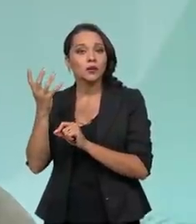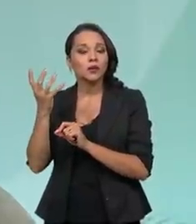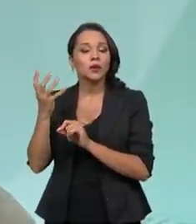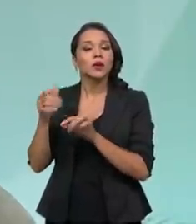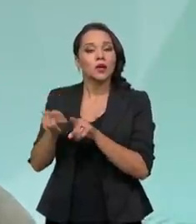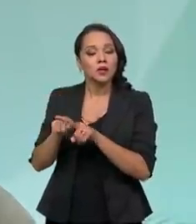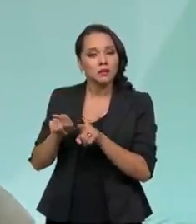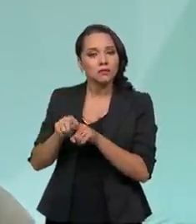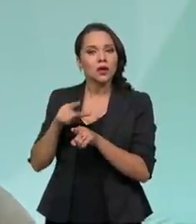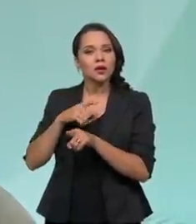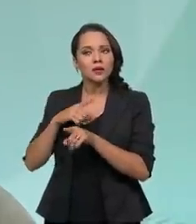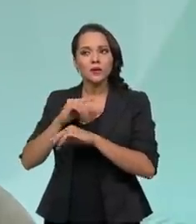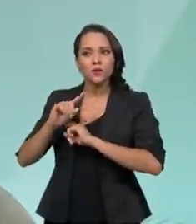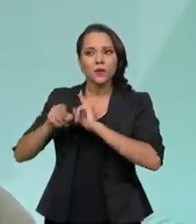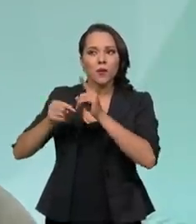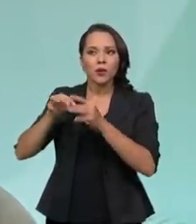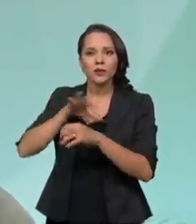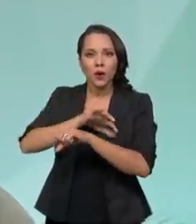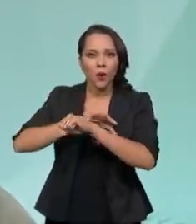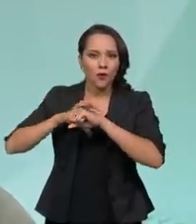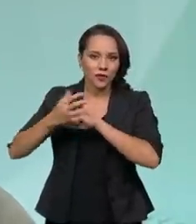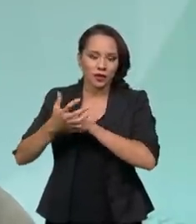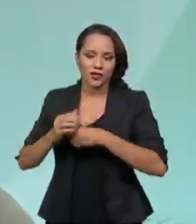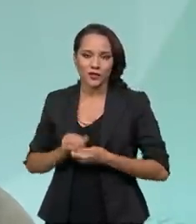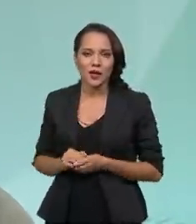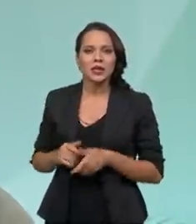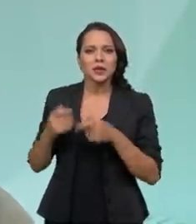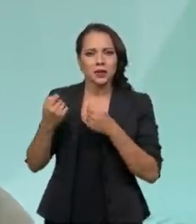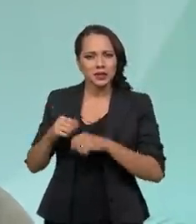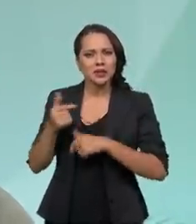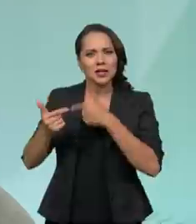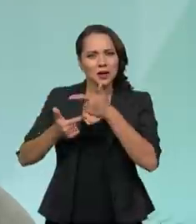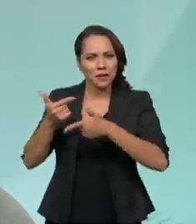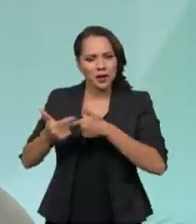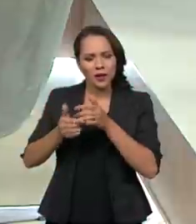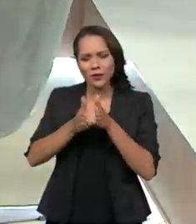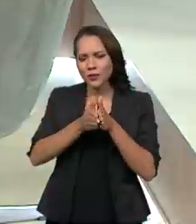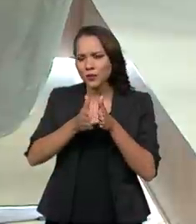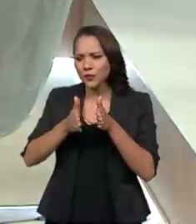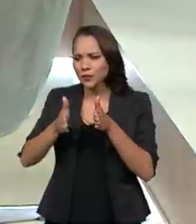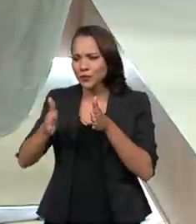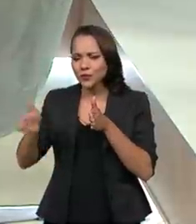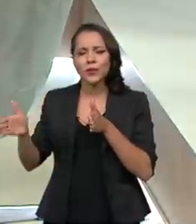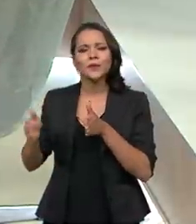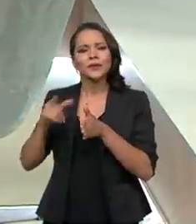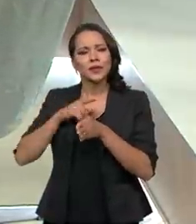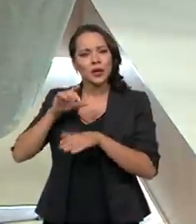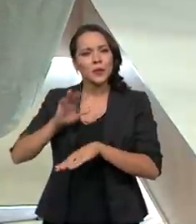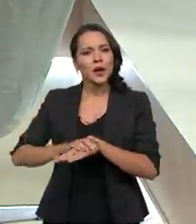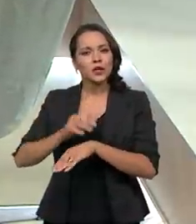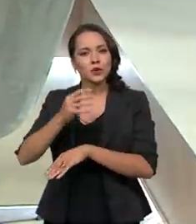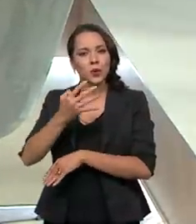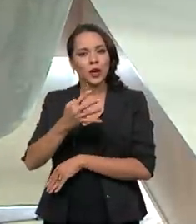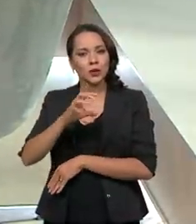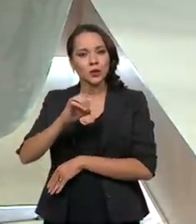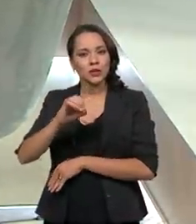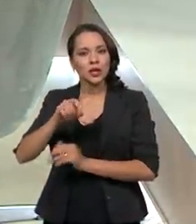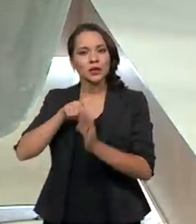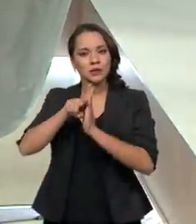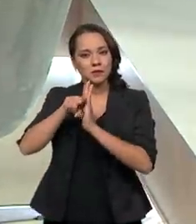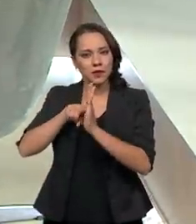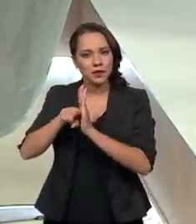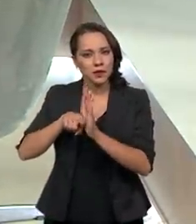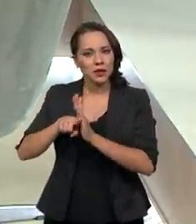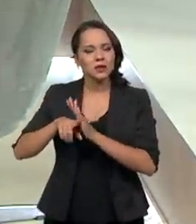temos um pós-Covid. Então, nós temos que estar atuando dessa maneira, diretamente. Temos mais de 400 pesquisas